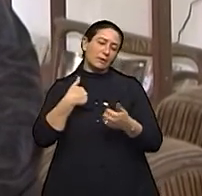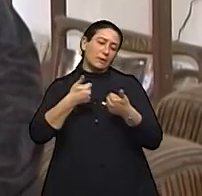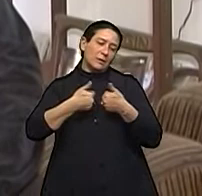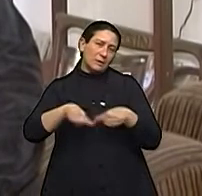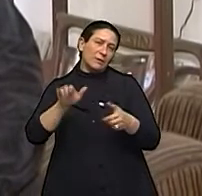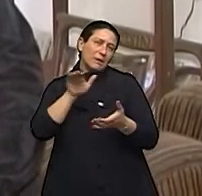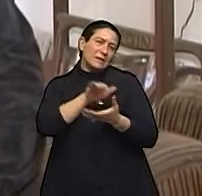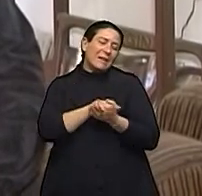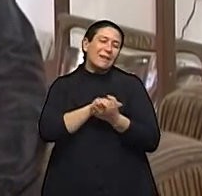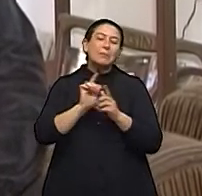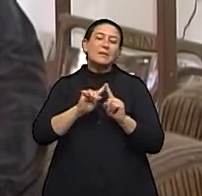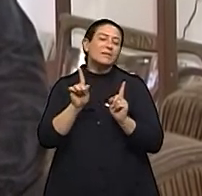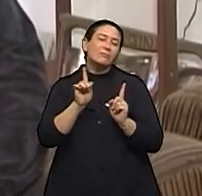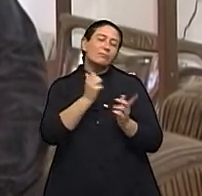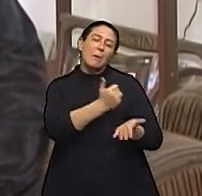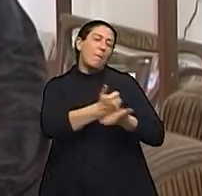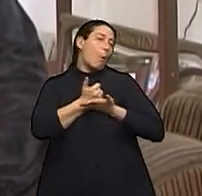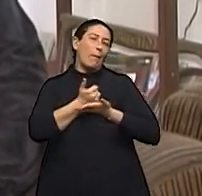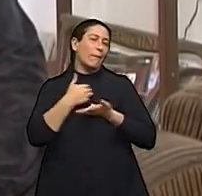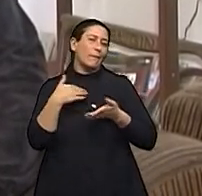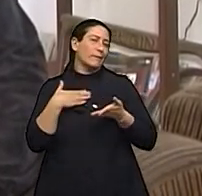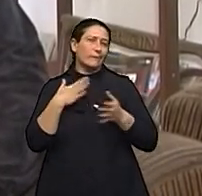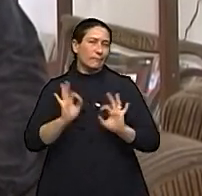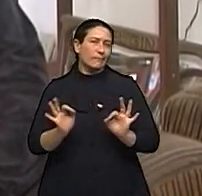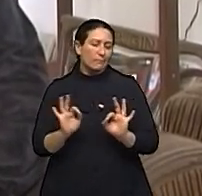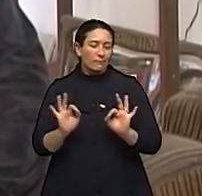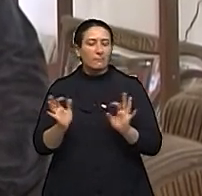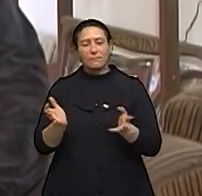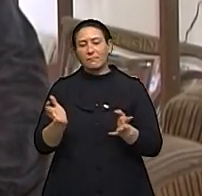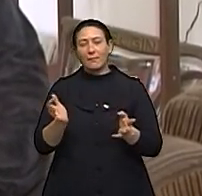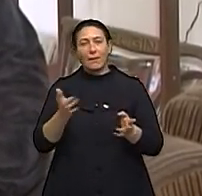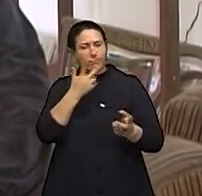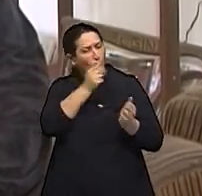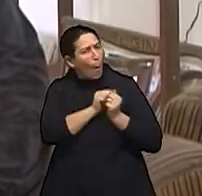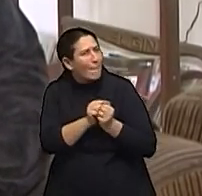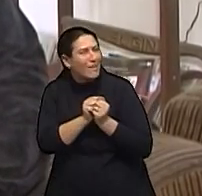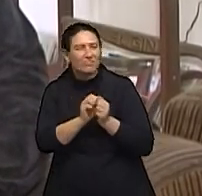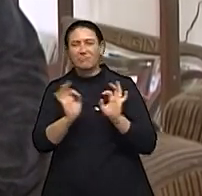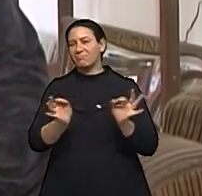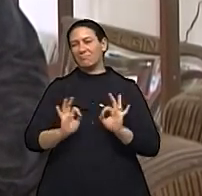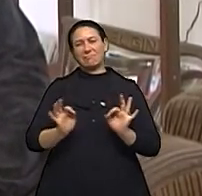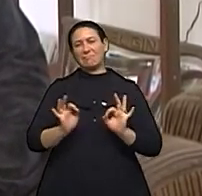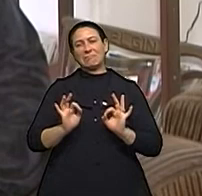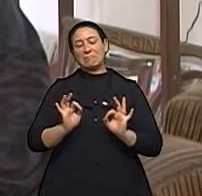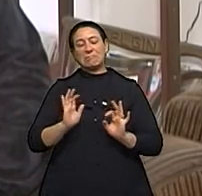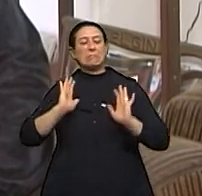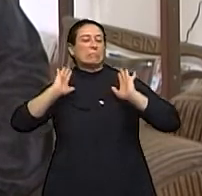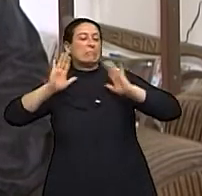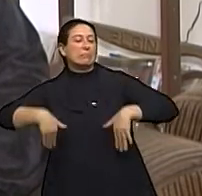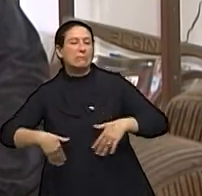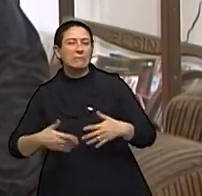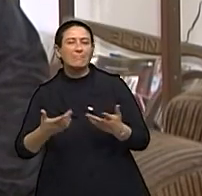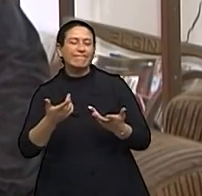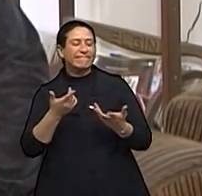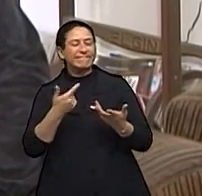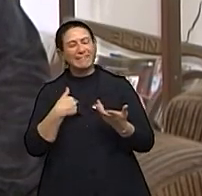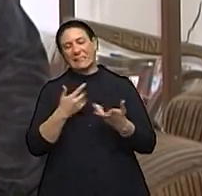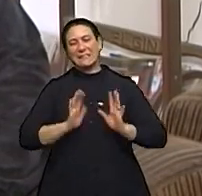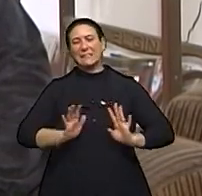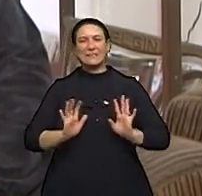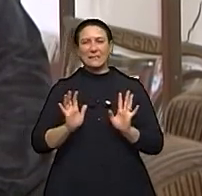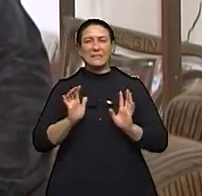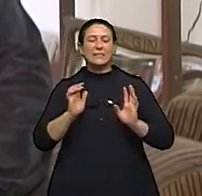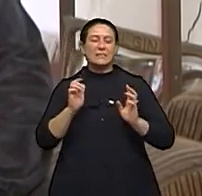apoio. Assim, aquele apoio de companheirismo, não tinha, não tinha medo.